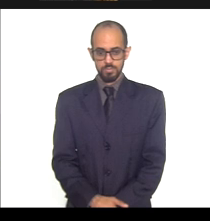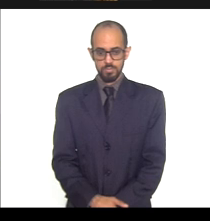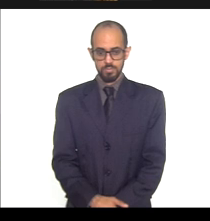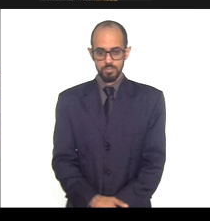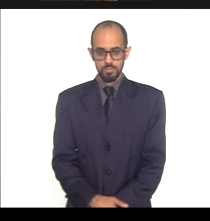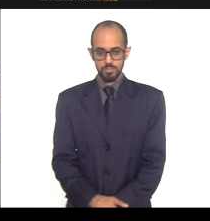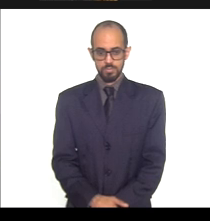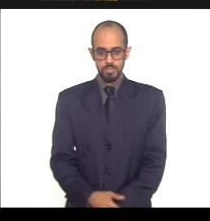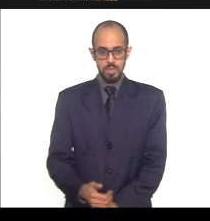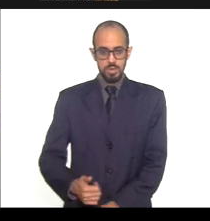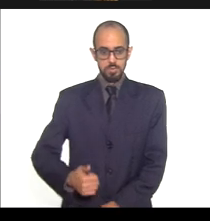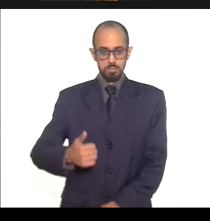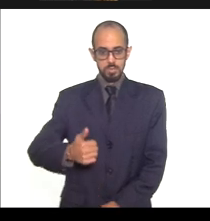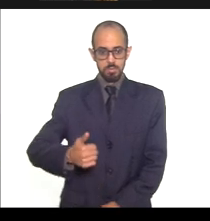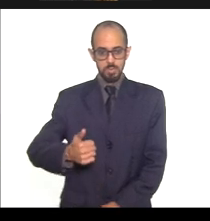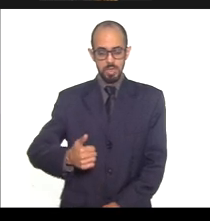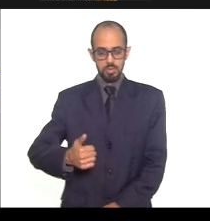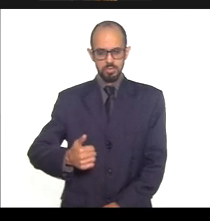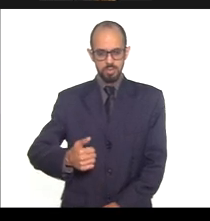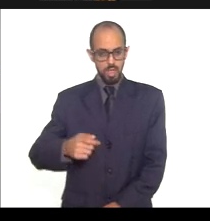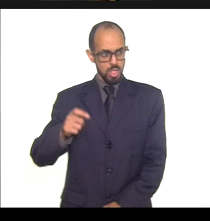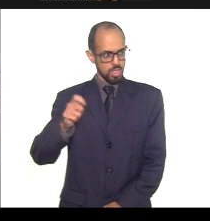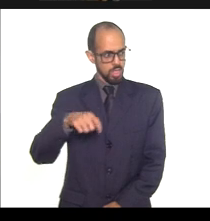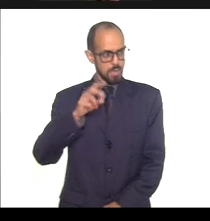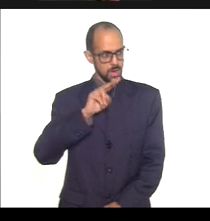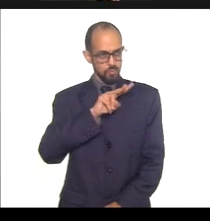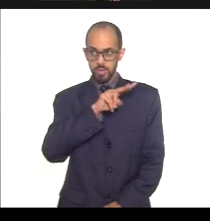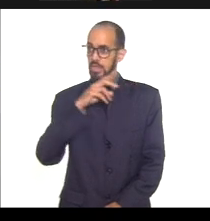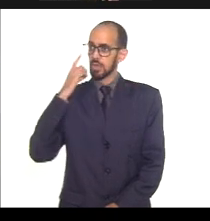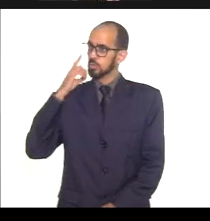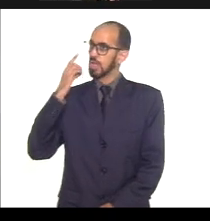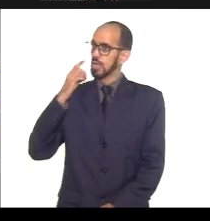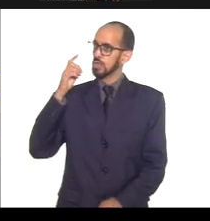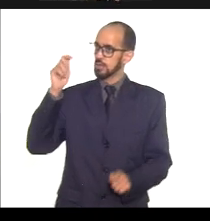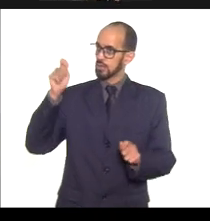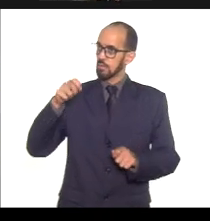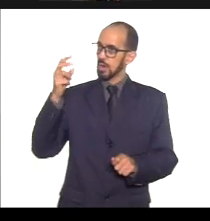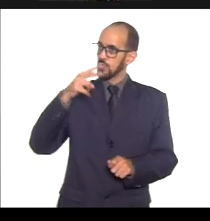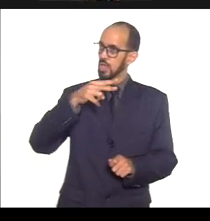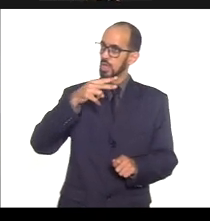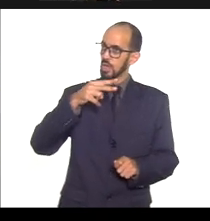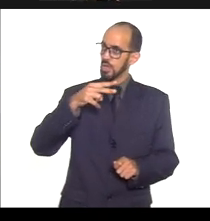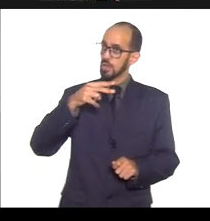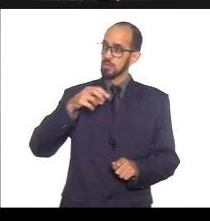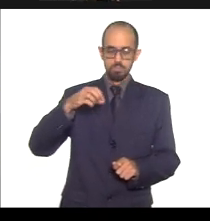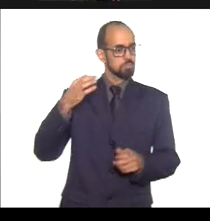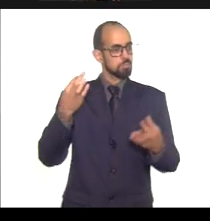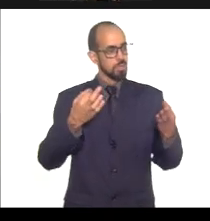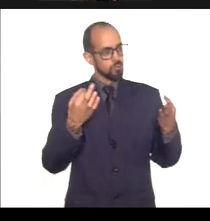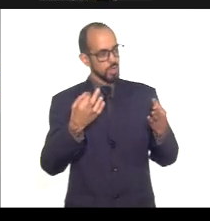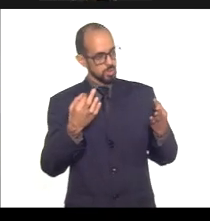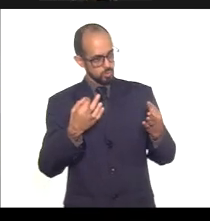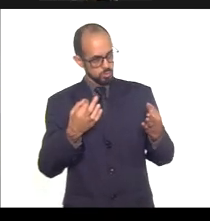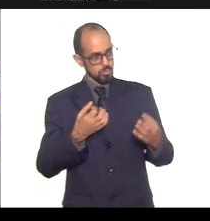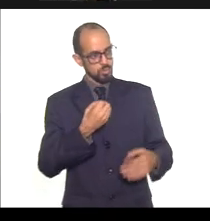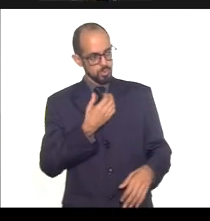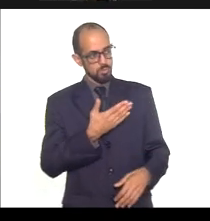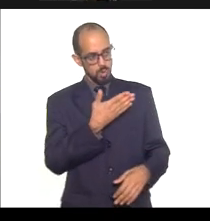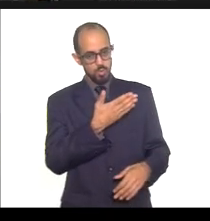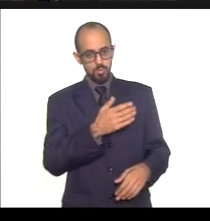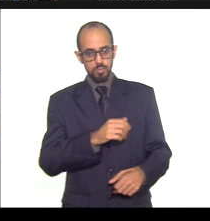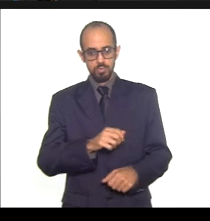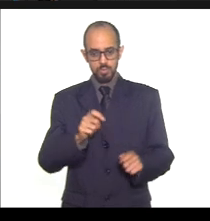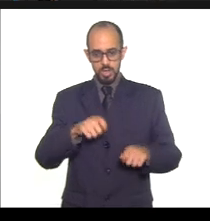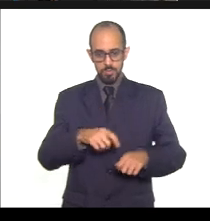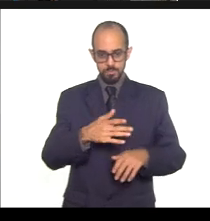Primeiro relatório... Todos estão com a imagem, deputada? Dá para... Perfeito. Vou tirar meu som